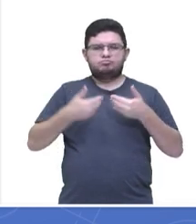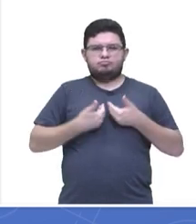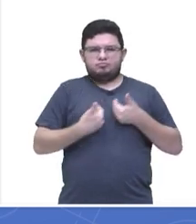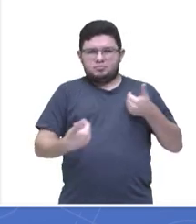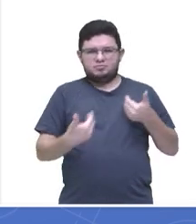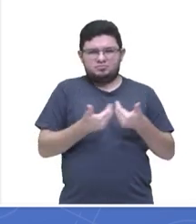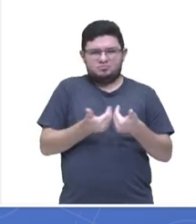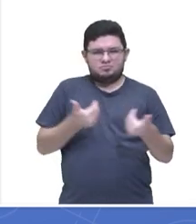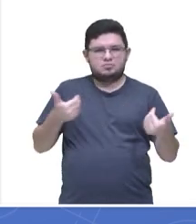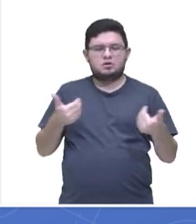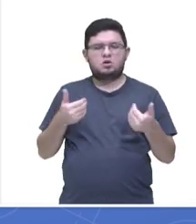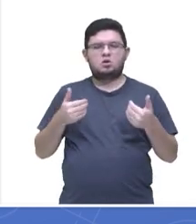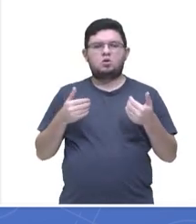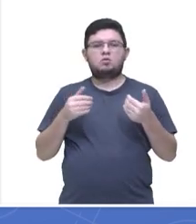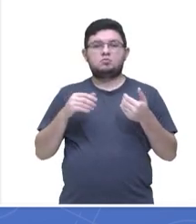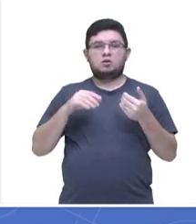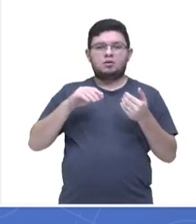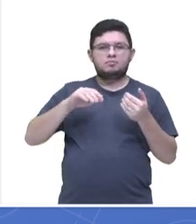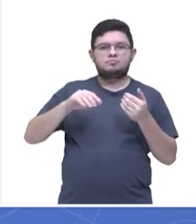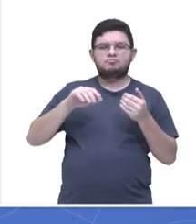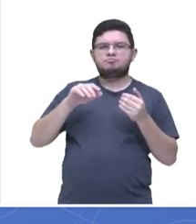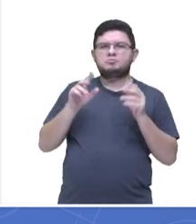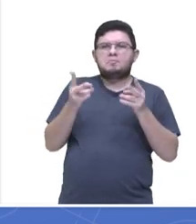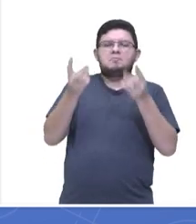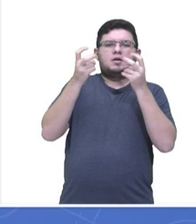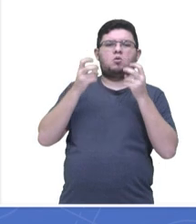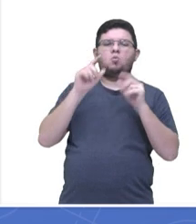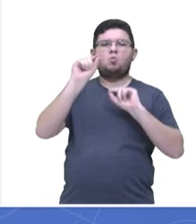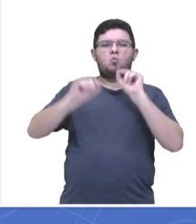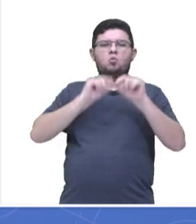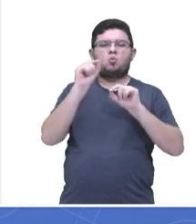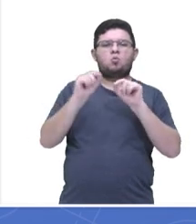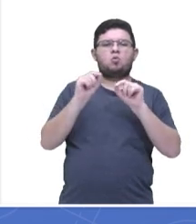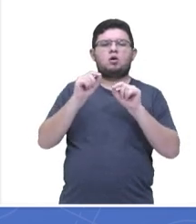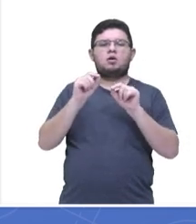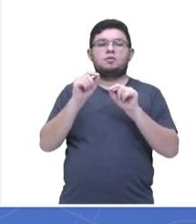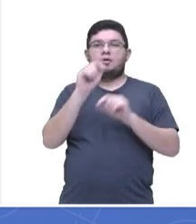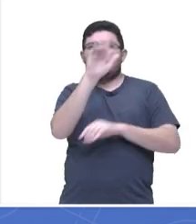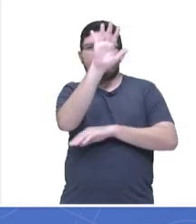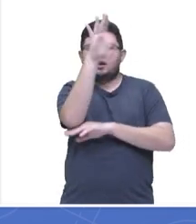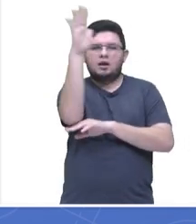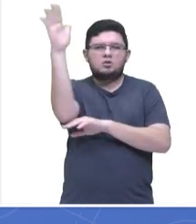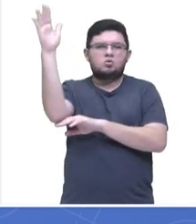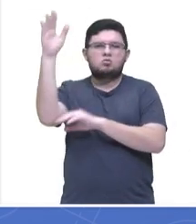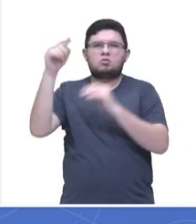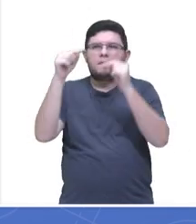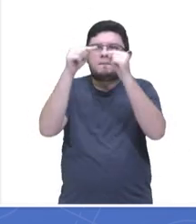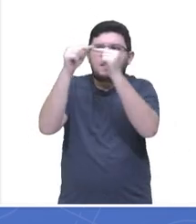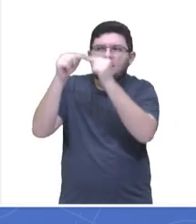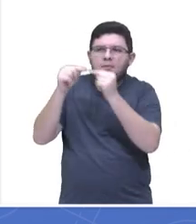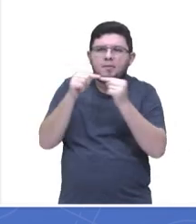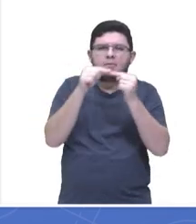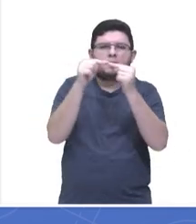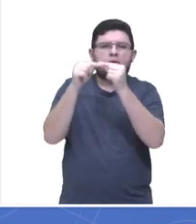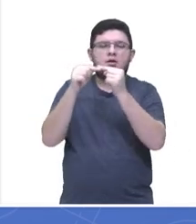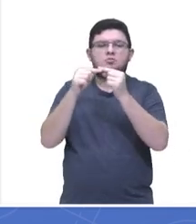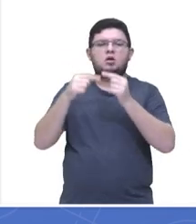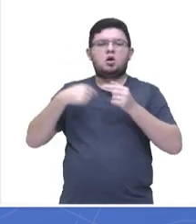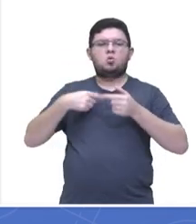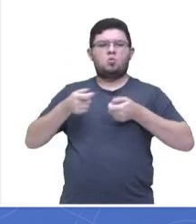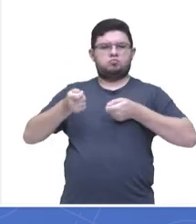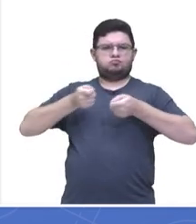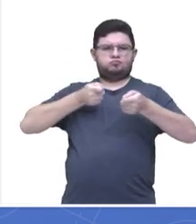equilíbrio da natureza. age de forma totalmente desarmônica sobre o ambiente,